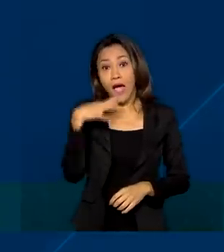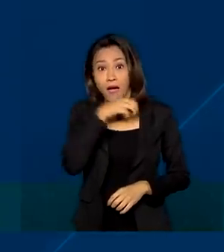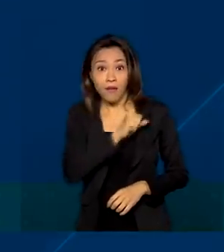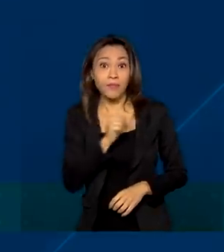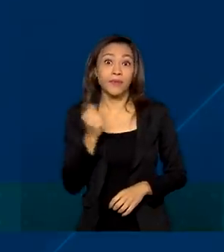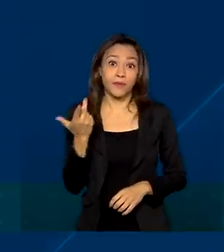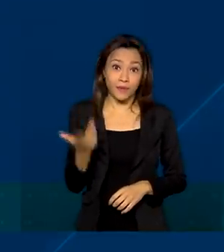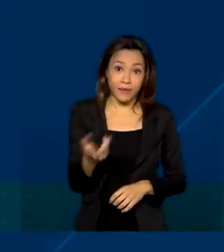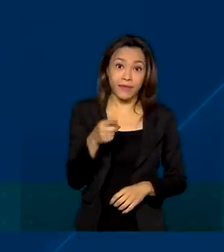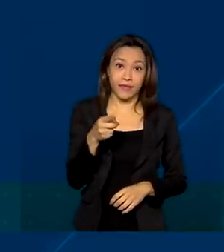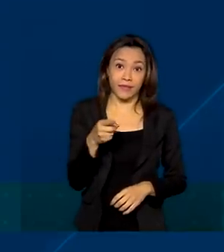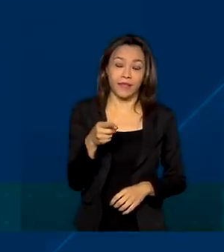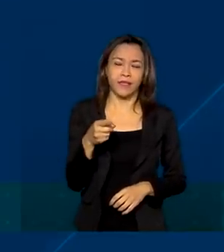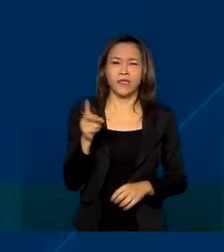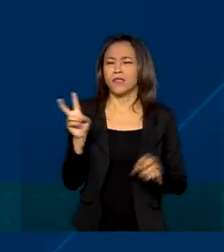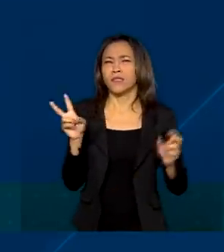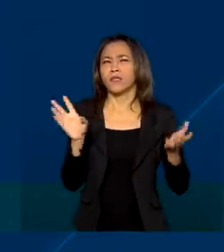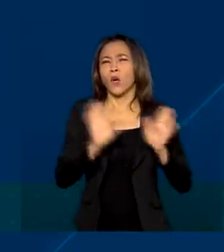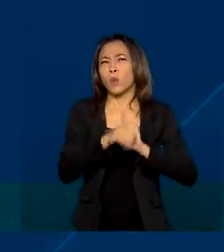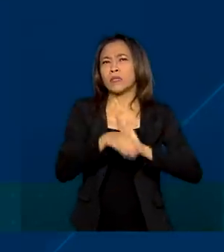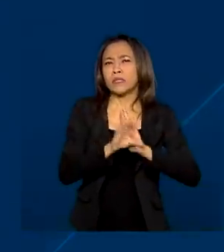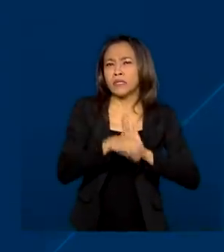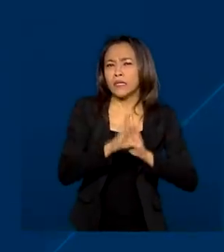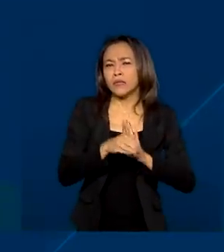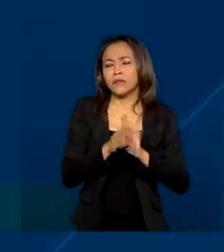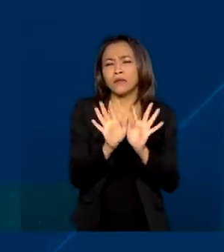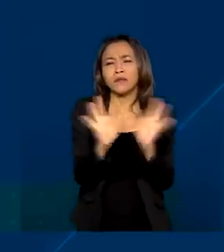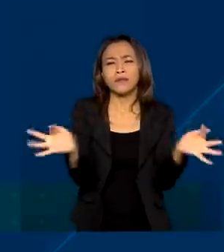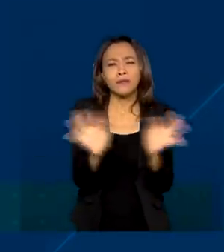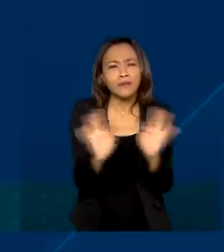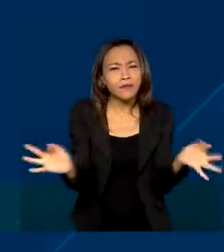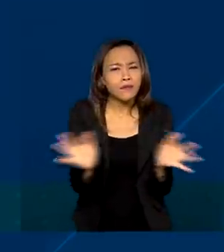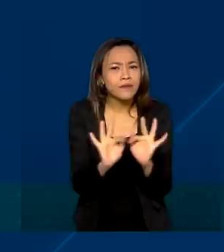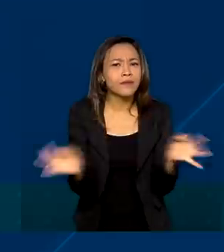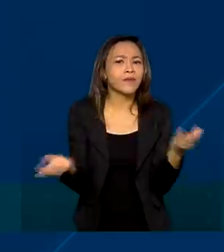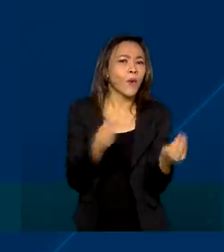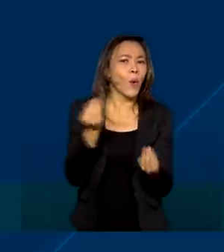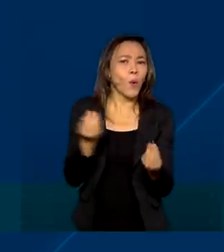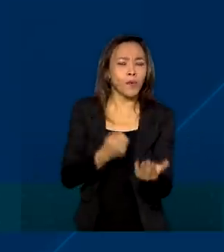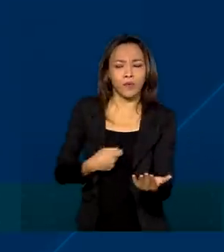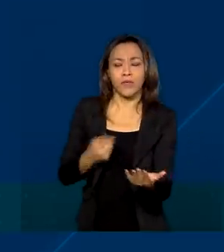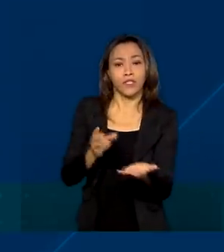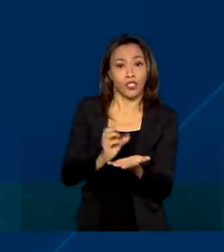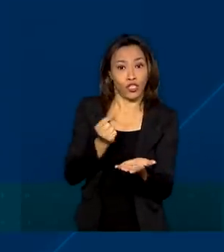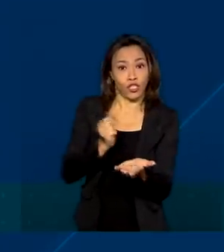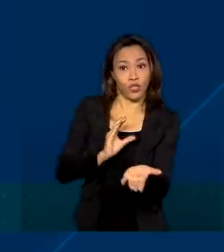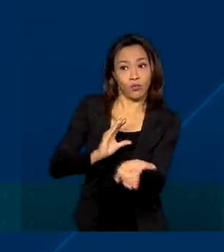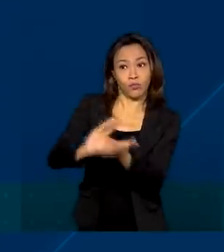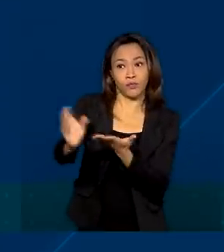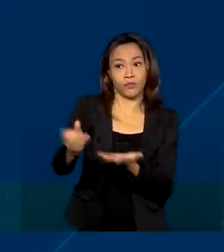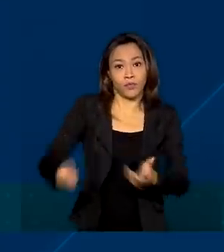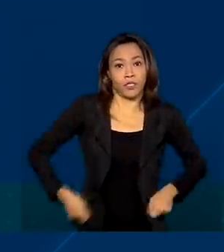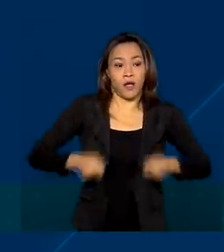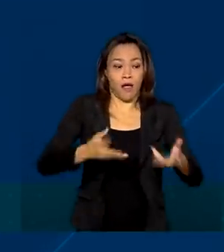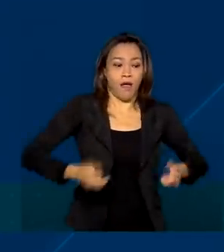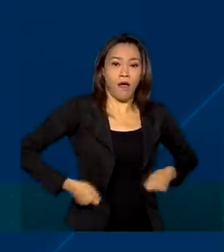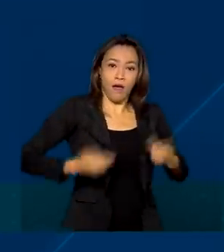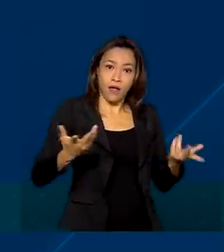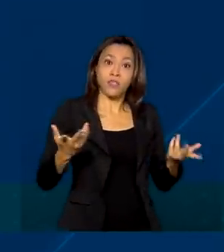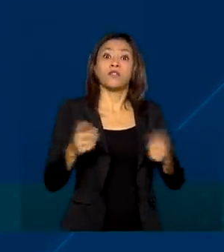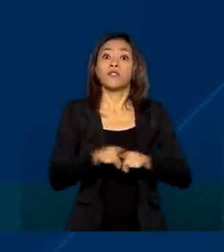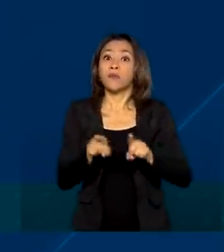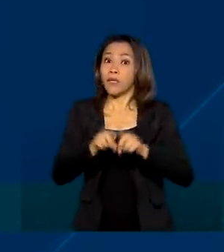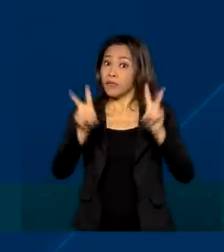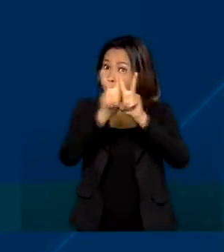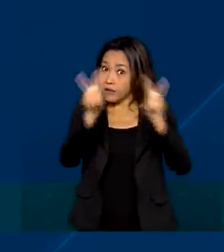rápida, desde conceitos mais básicos, como receita e despesa, a conceitos mais avançados,